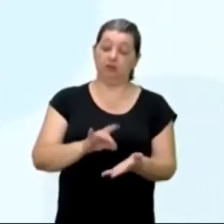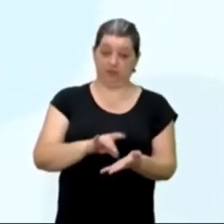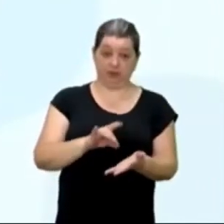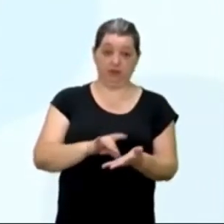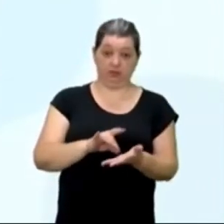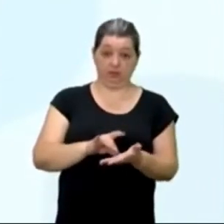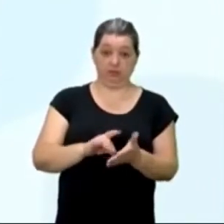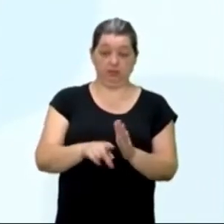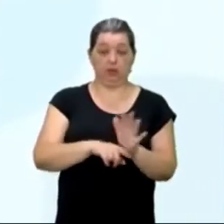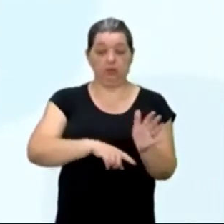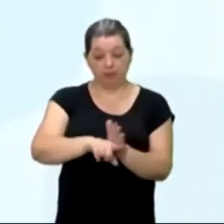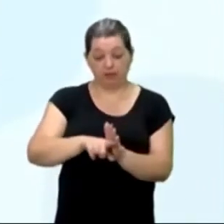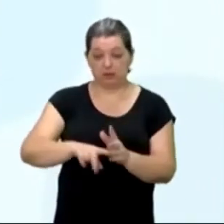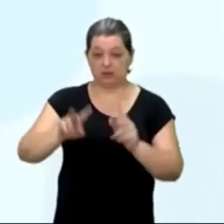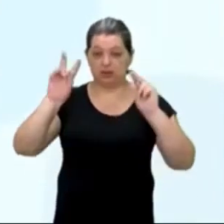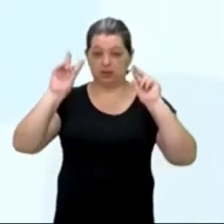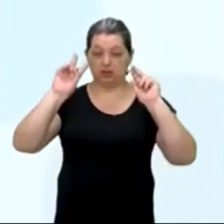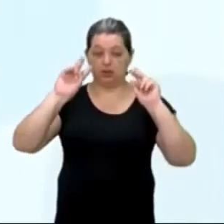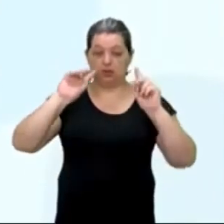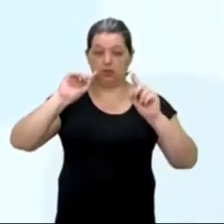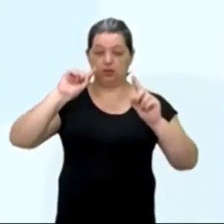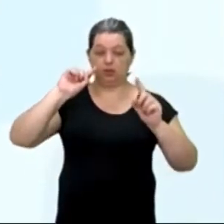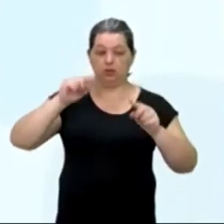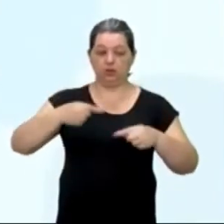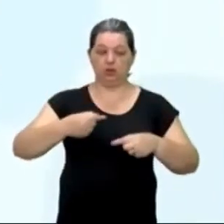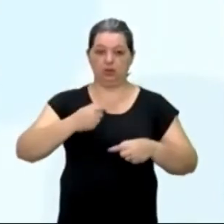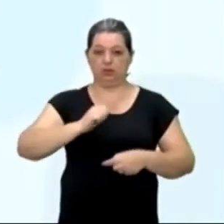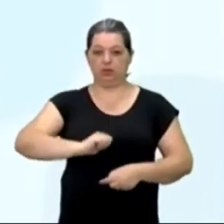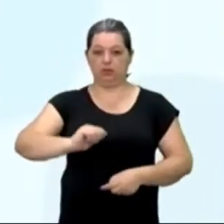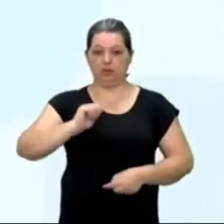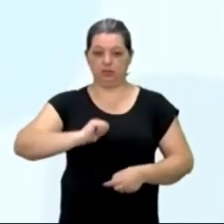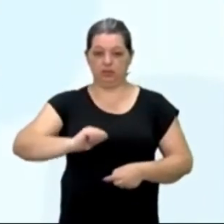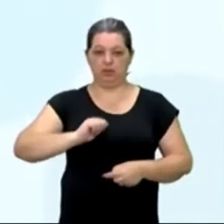o antropólogo norte-americano, de 27 anos,